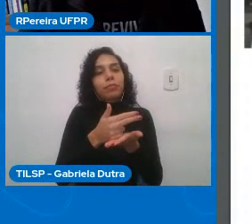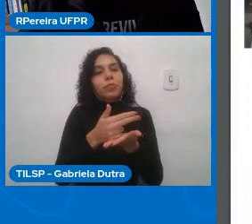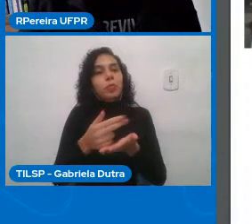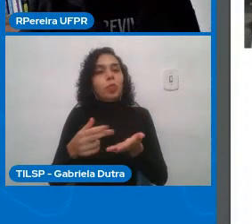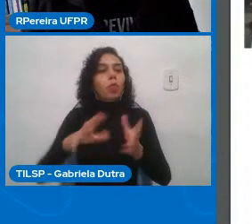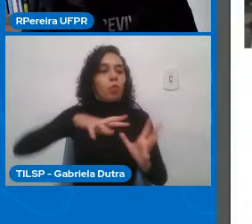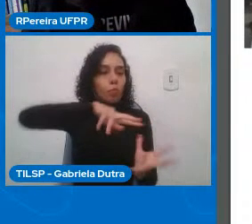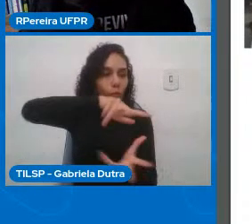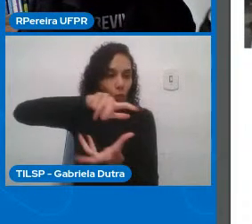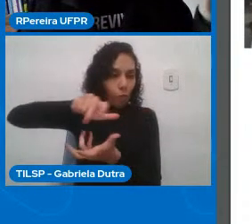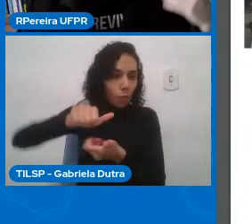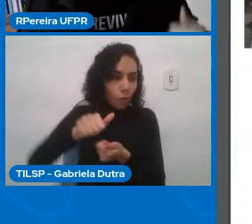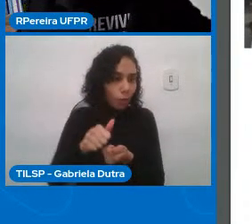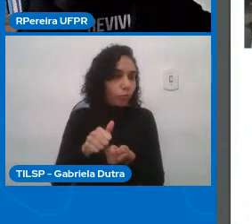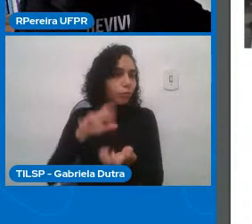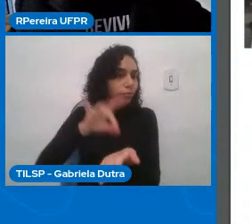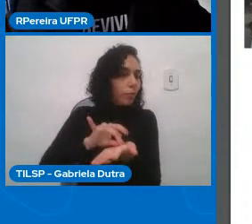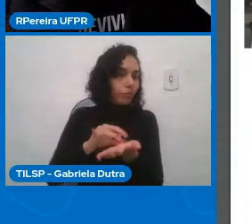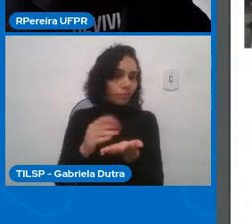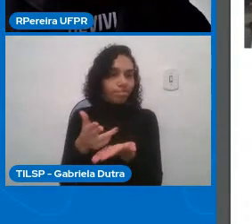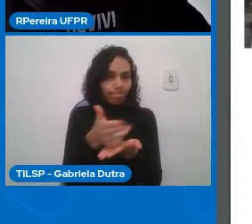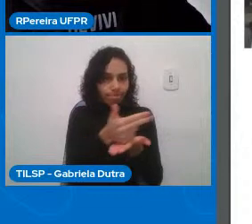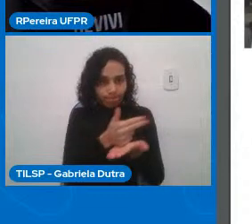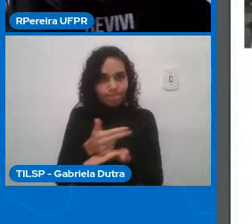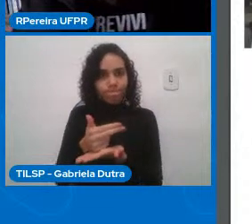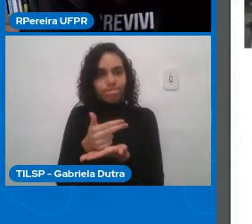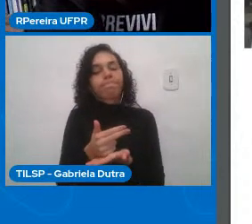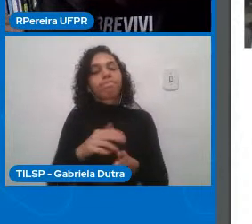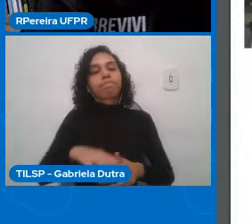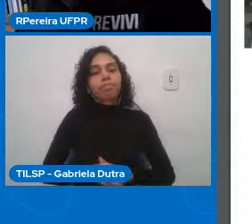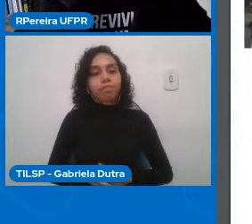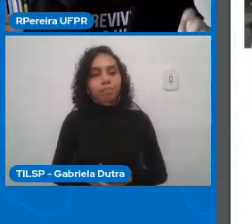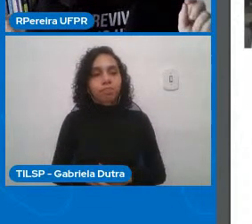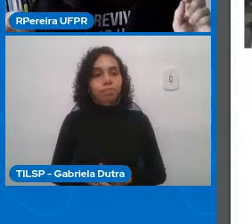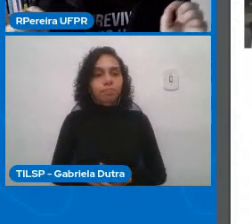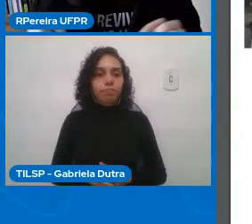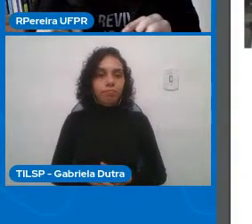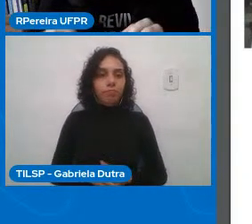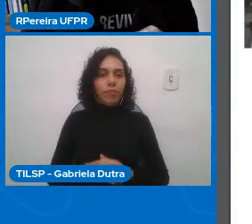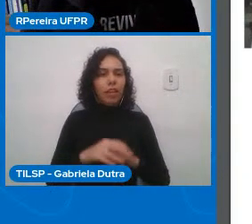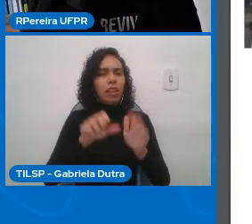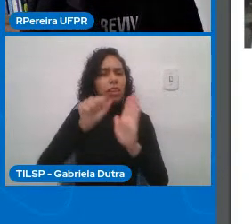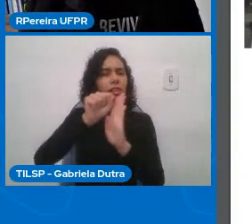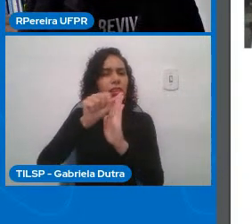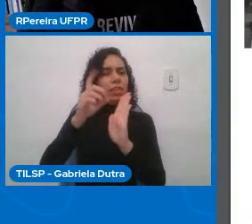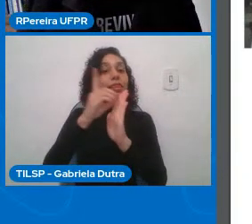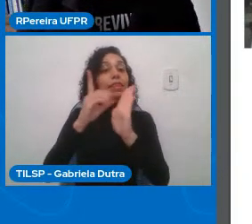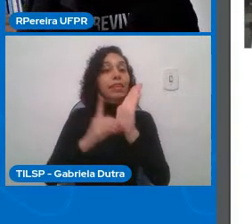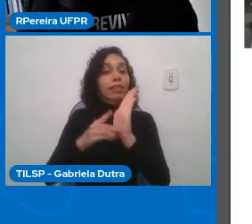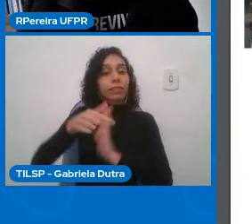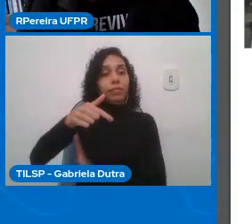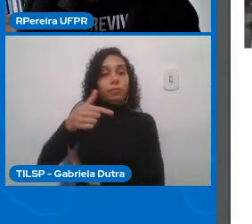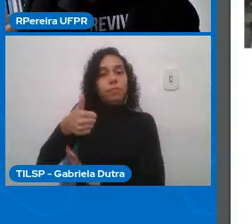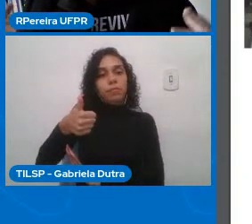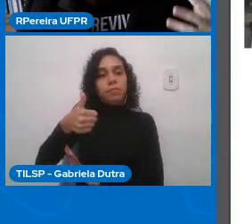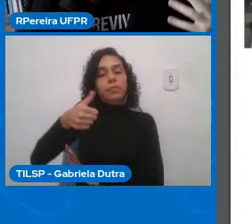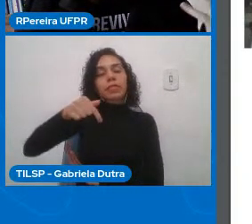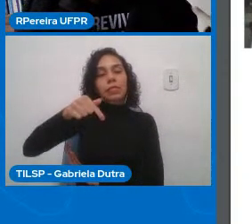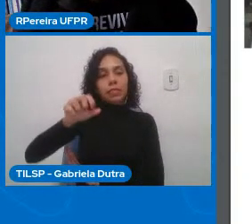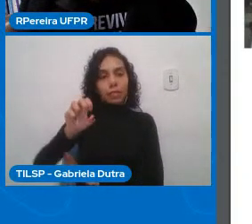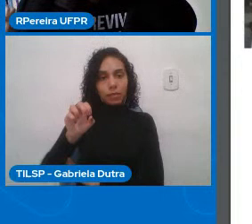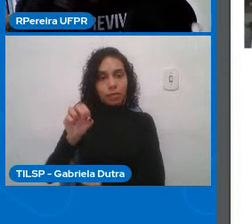Nesse livro, lá na década de 70, o Victor já criticava essa